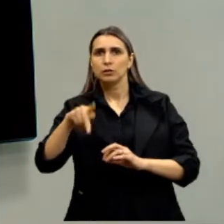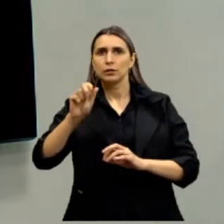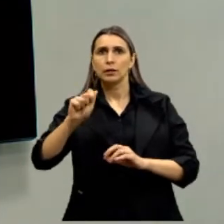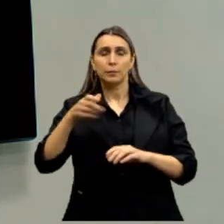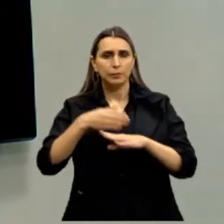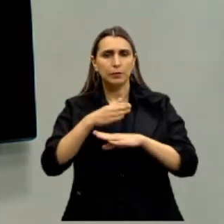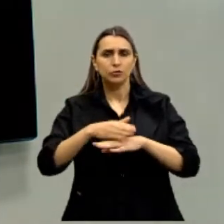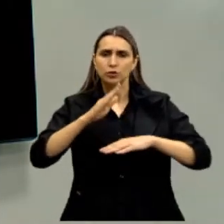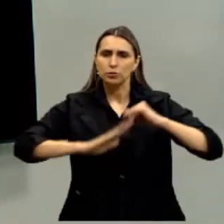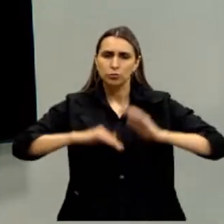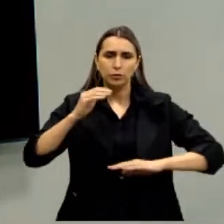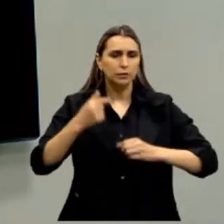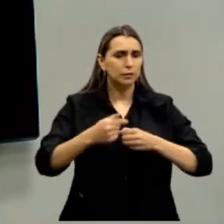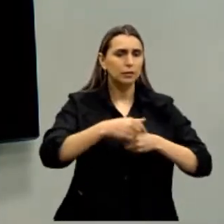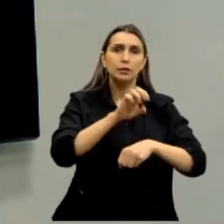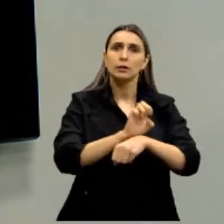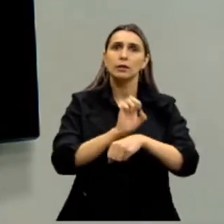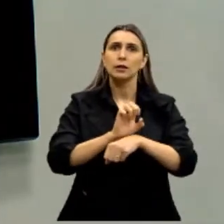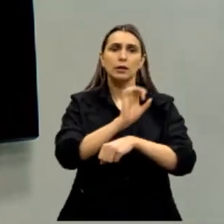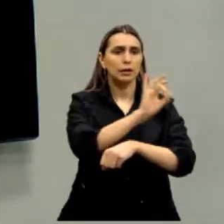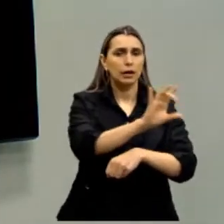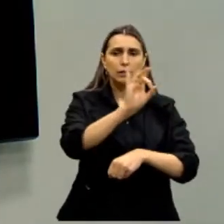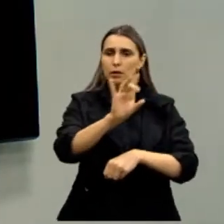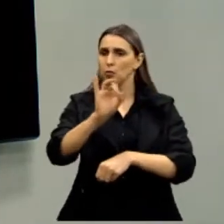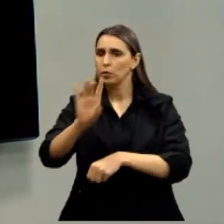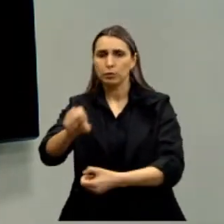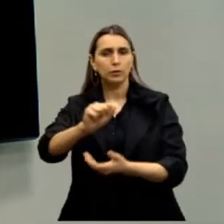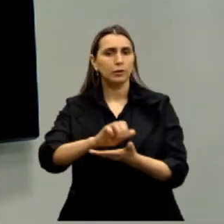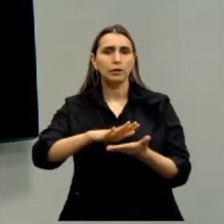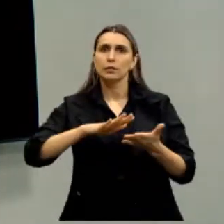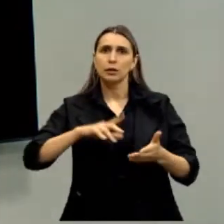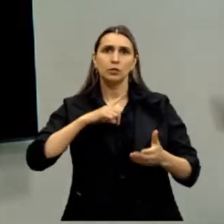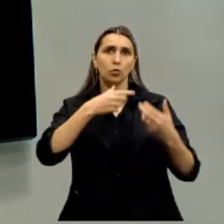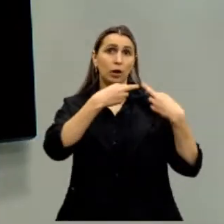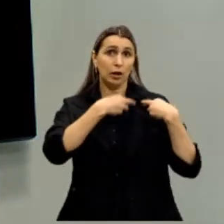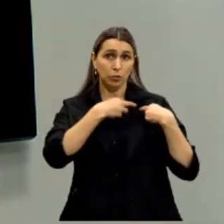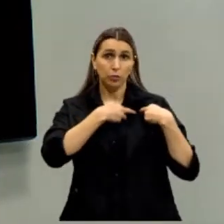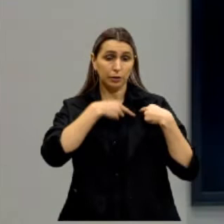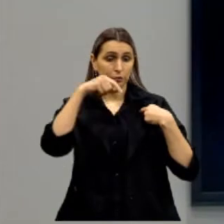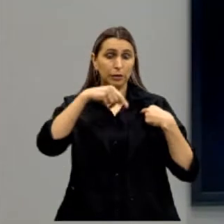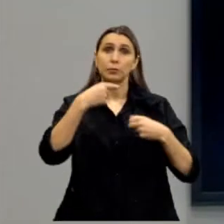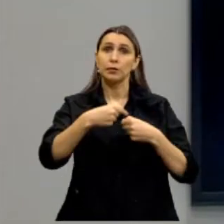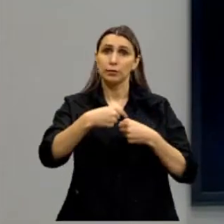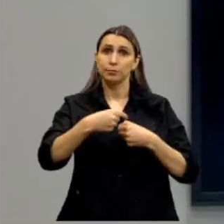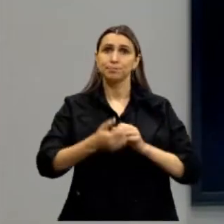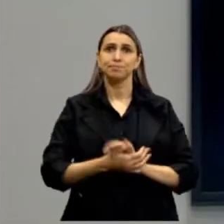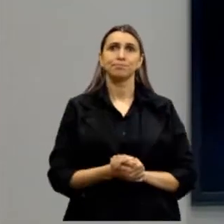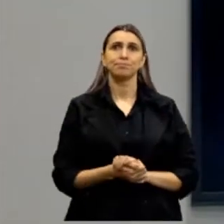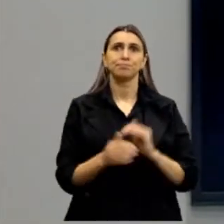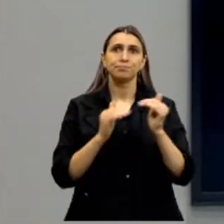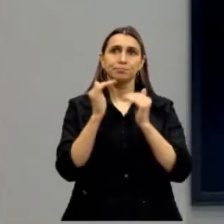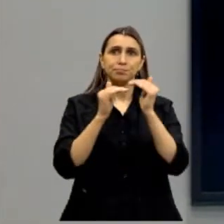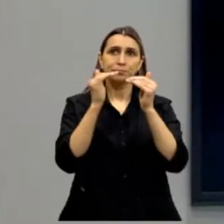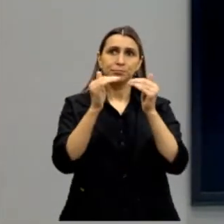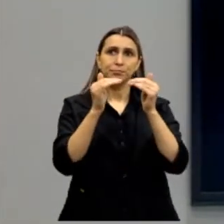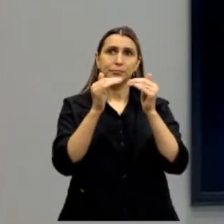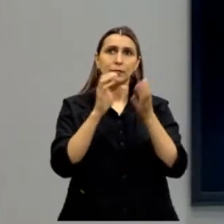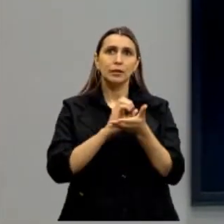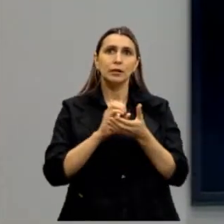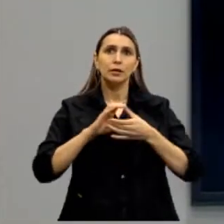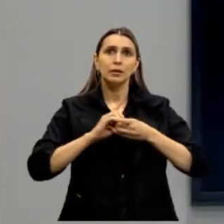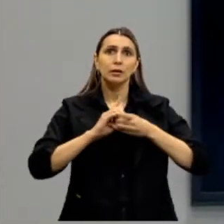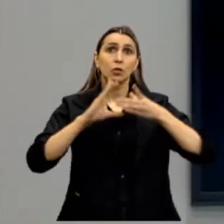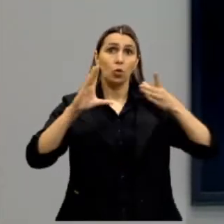e estado. Cada um tem a sua tarefa, tem o seu dever. Esse processo deu origem à